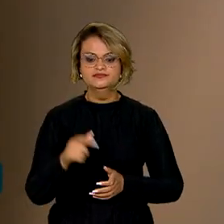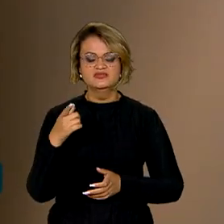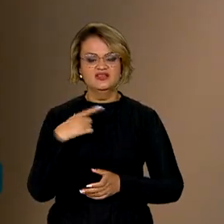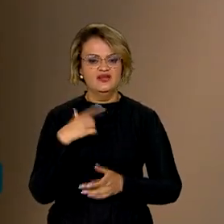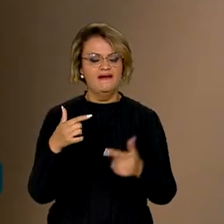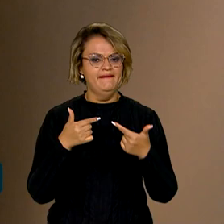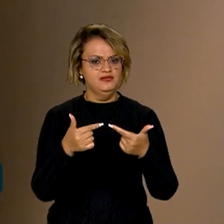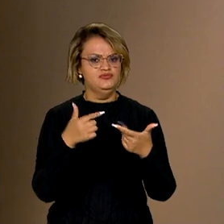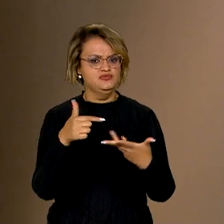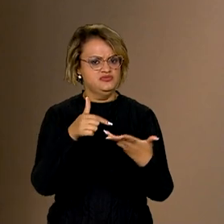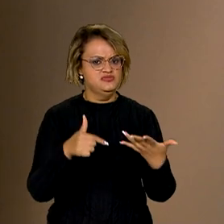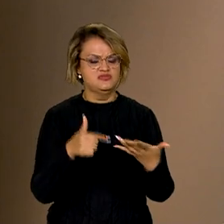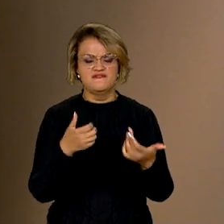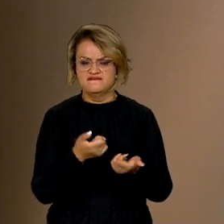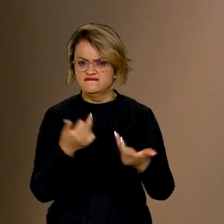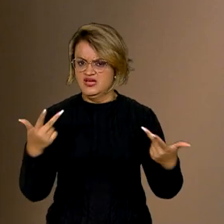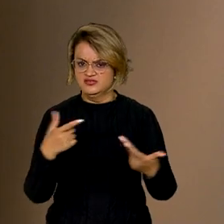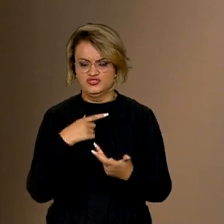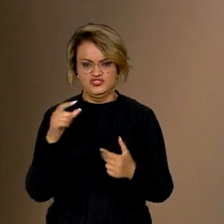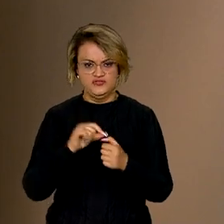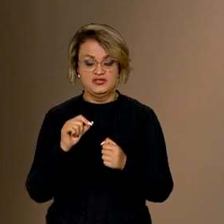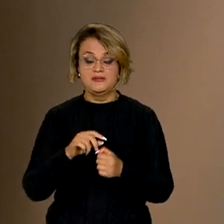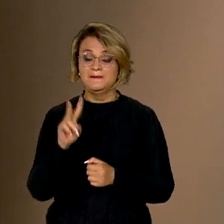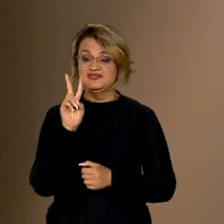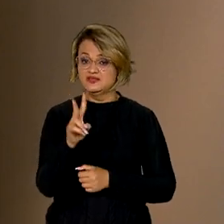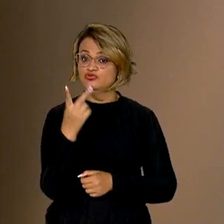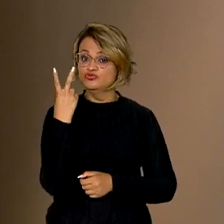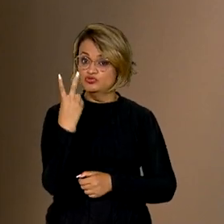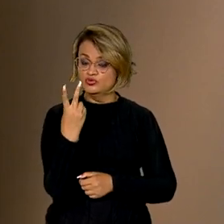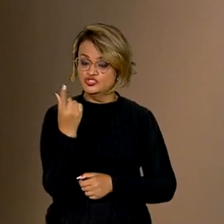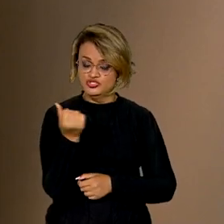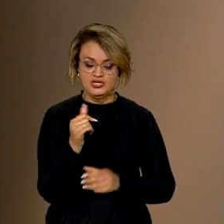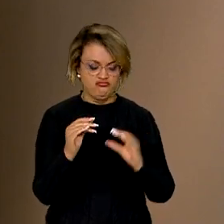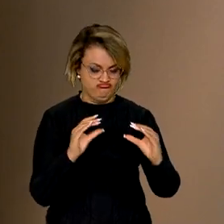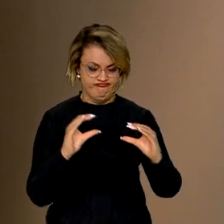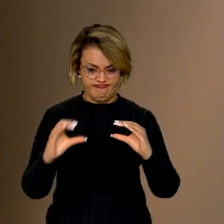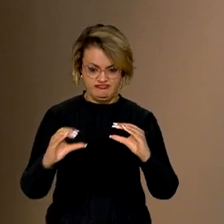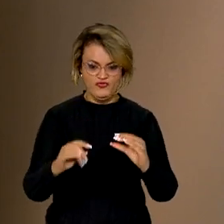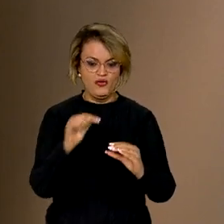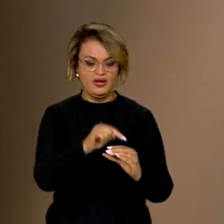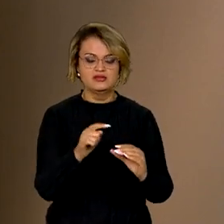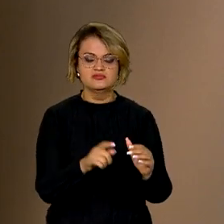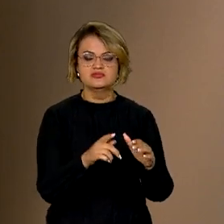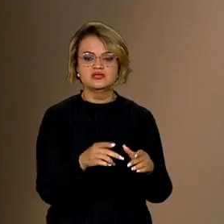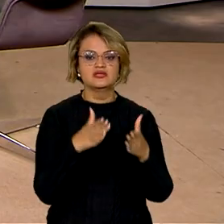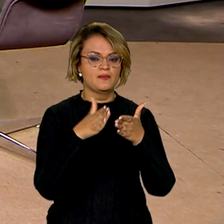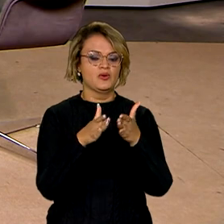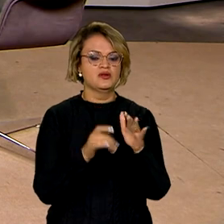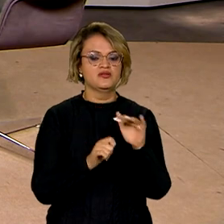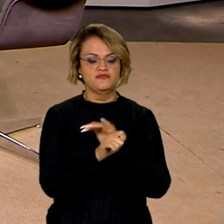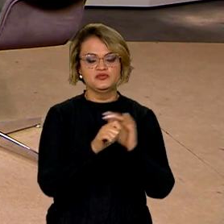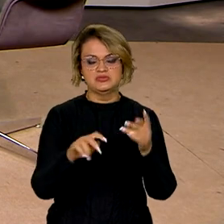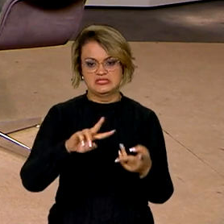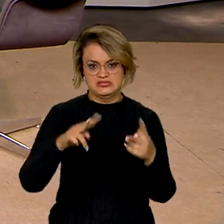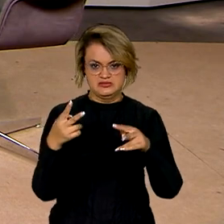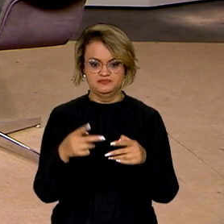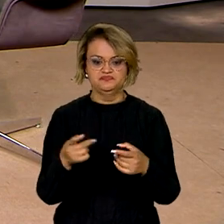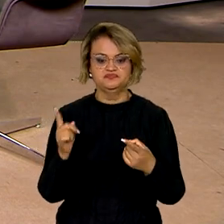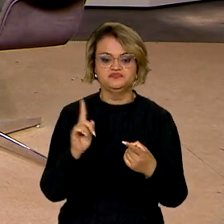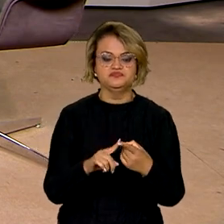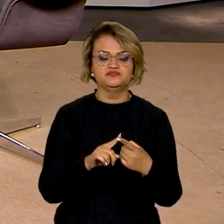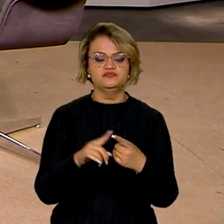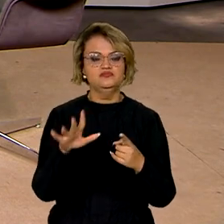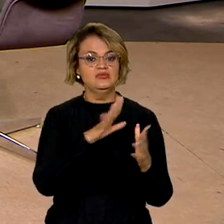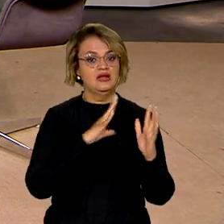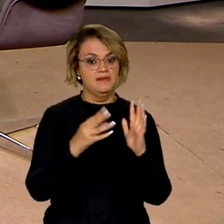que a gente tem executado, mas tem dois grandes fundos que estão exatamente financiando essa transição. O Fundo